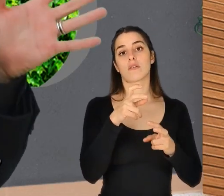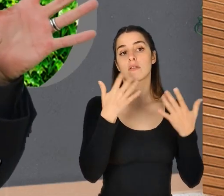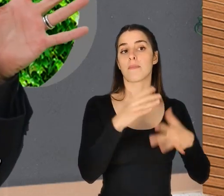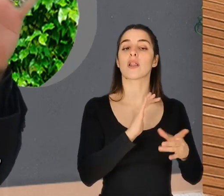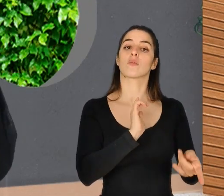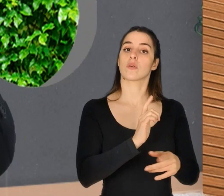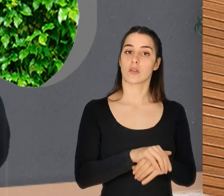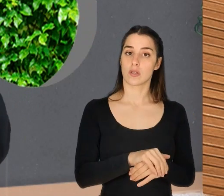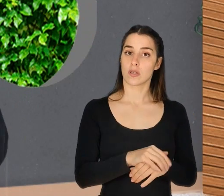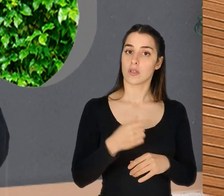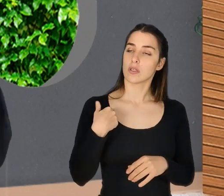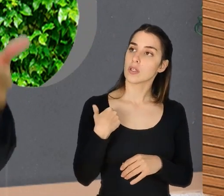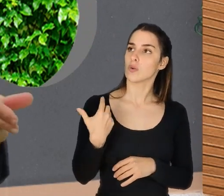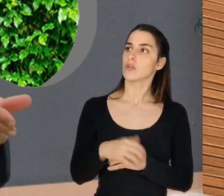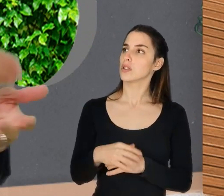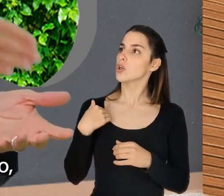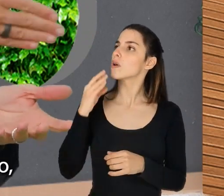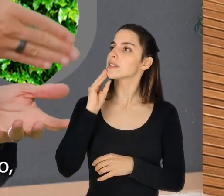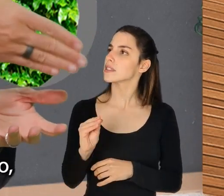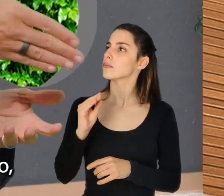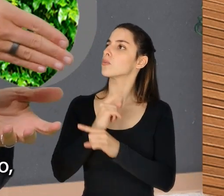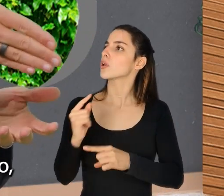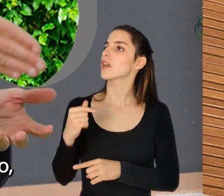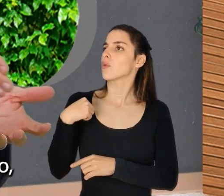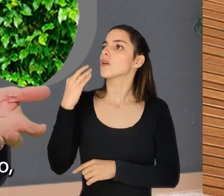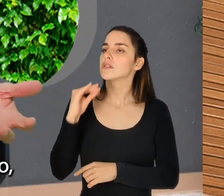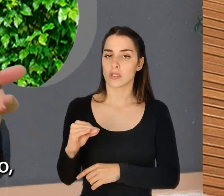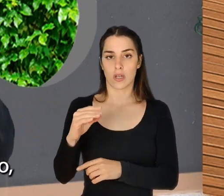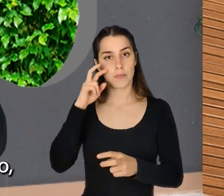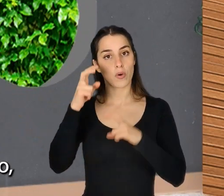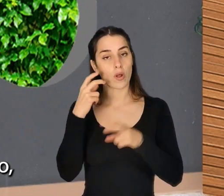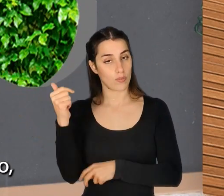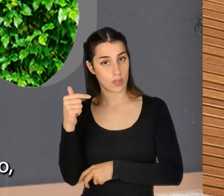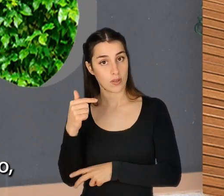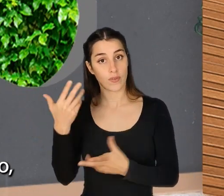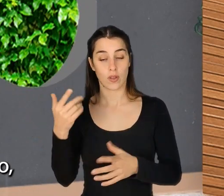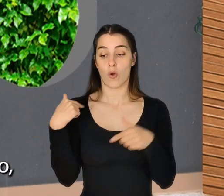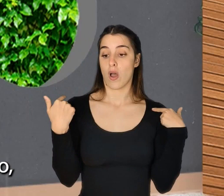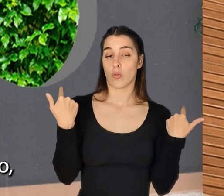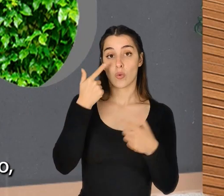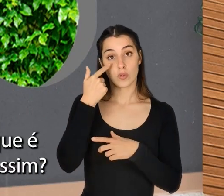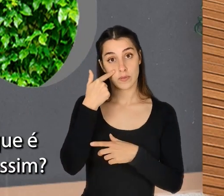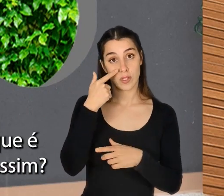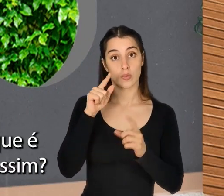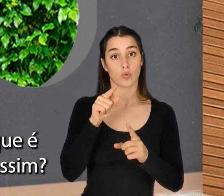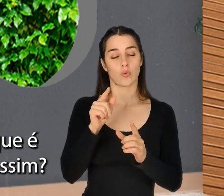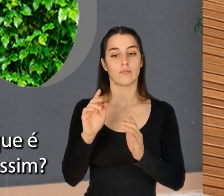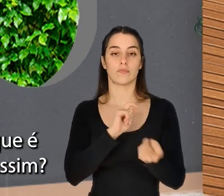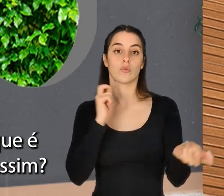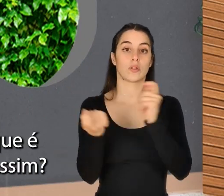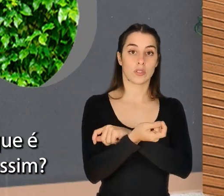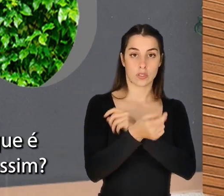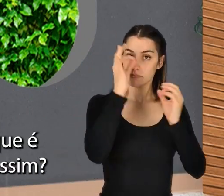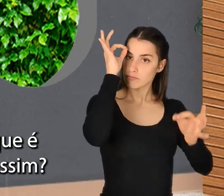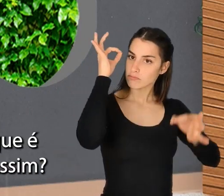é que está errado, não é? E tu me dizes, pá, eu estou assim, mas porque é que eu estou assim? E tu estás a procurar o negativo. Então, através do autoconhecimento, tu levas-te para o